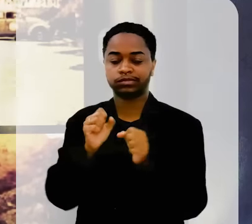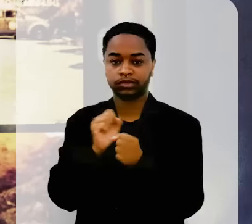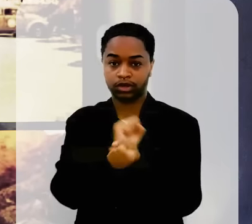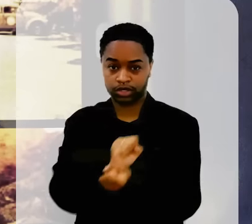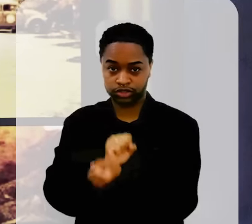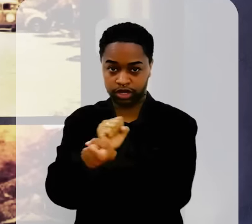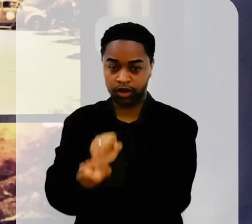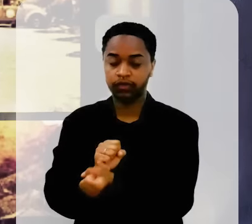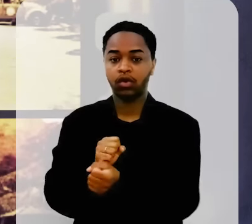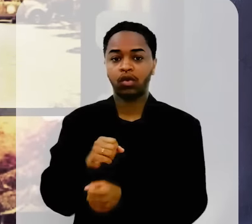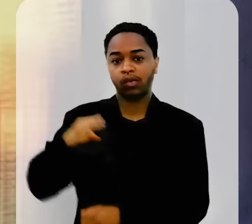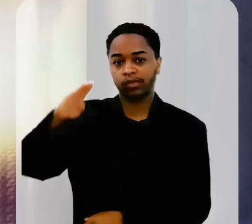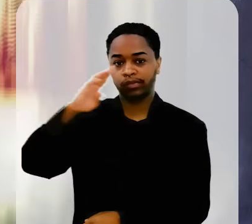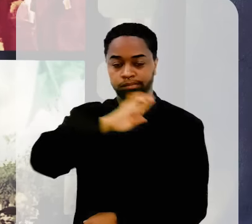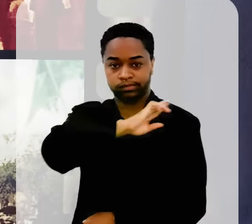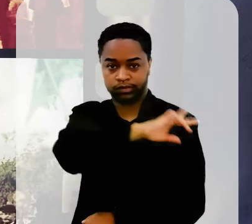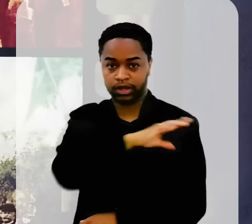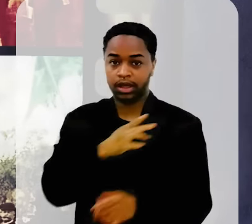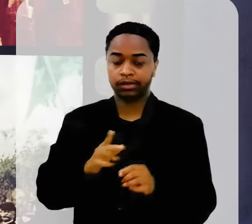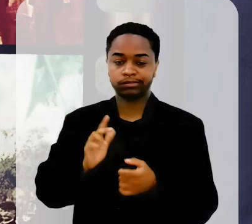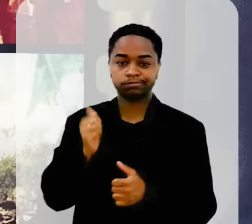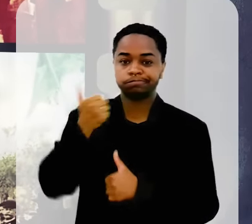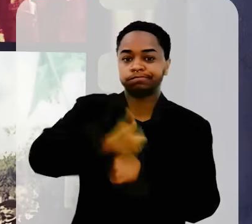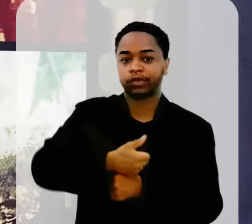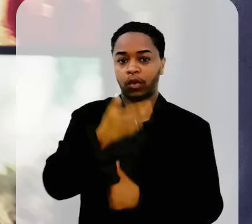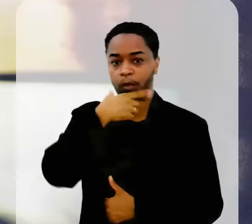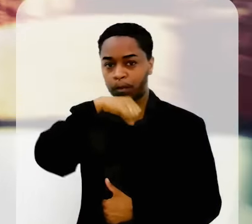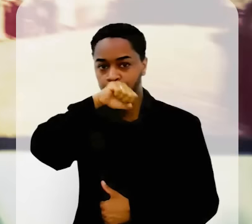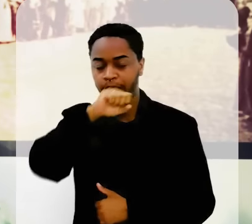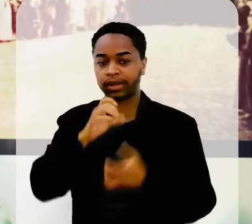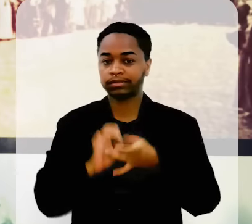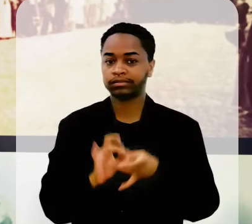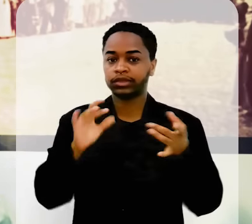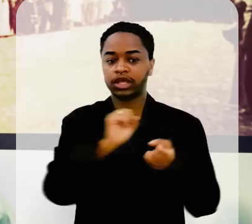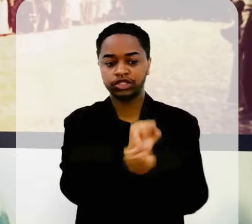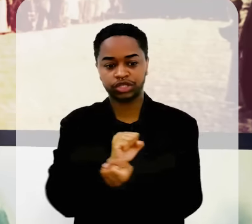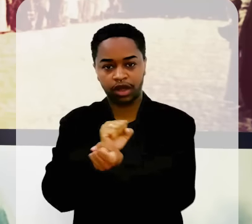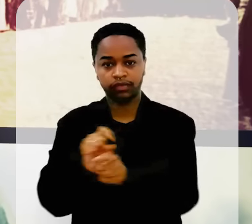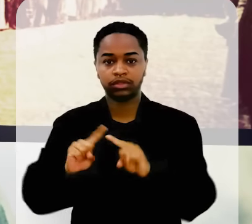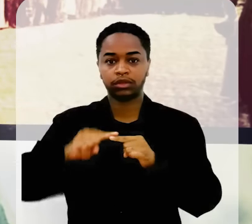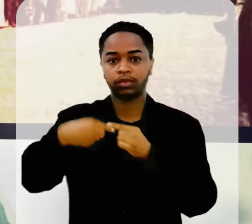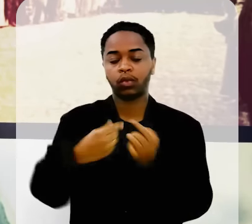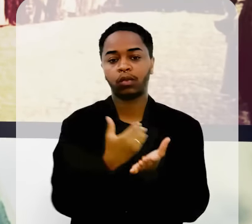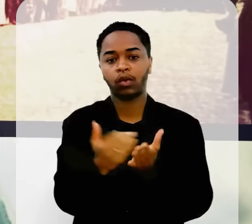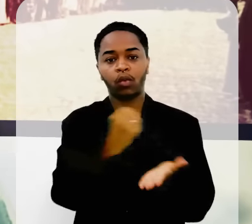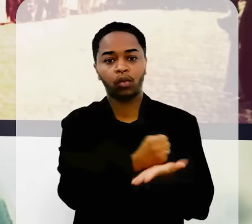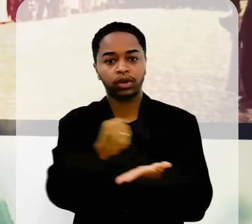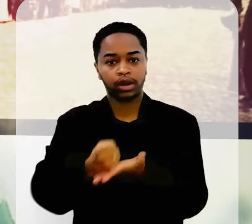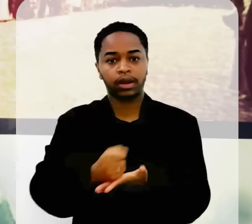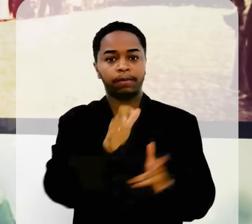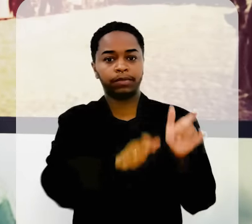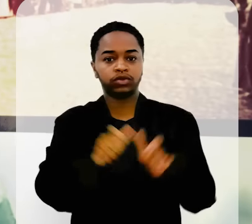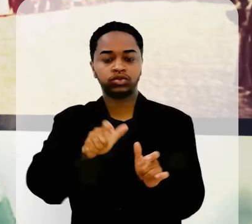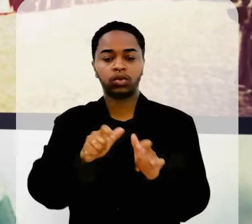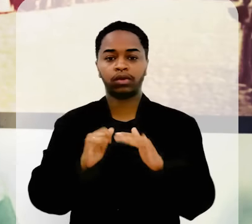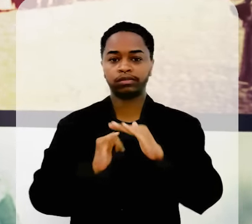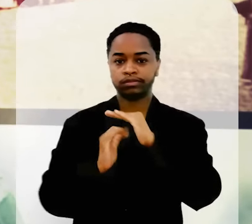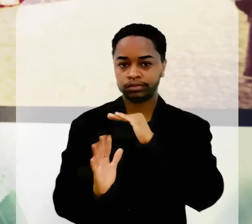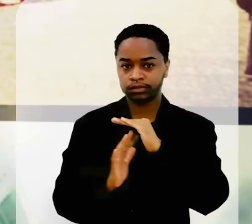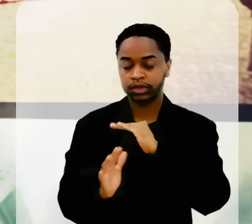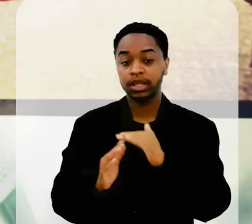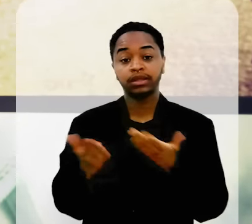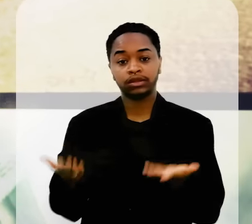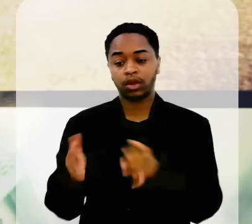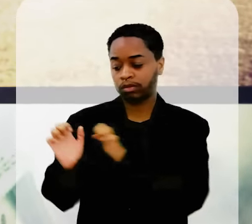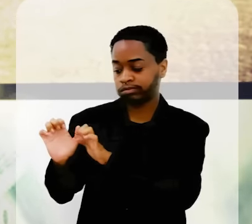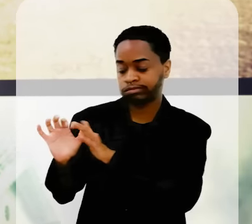da escravatura, o coronel Luiz Corrêa assume os negócios do pai, liberta os escravos e contrata imigrantes. A presença